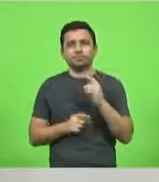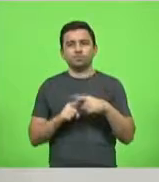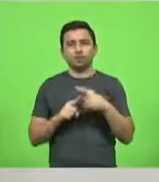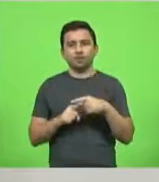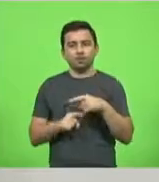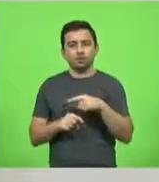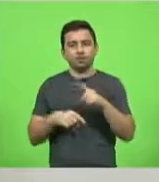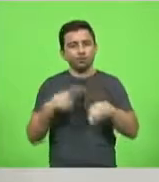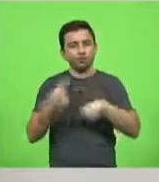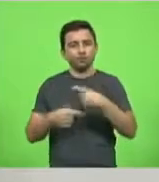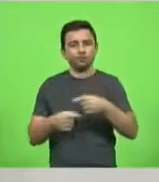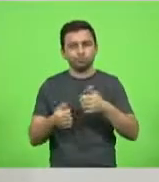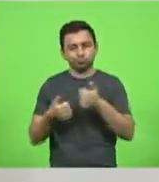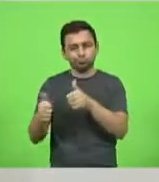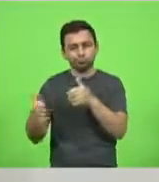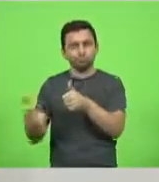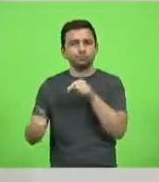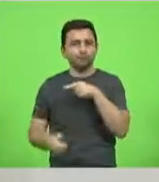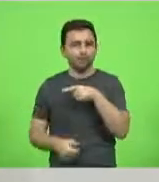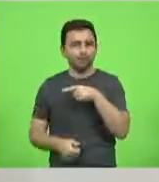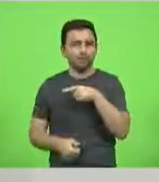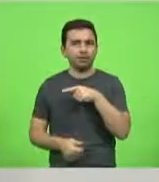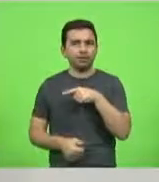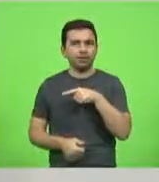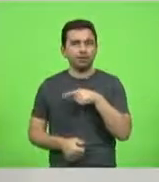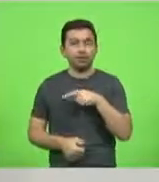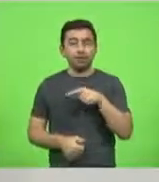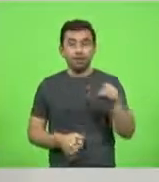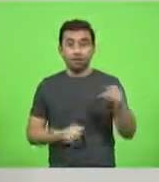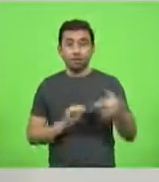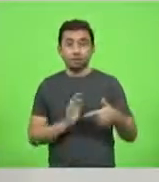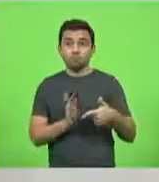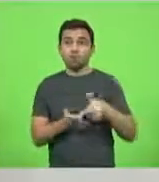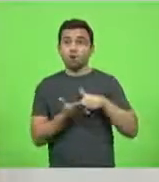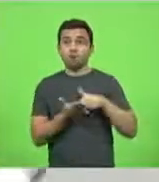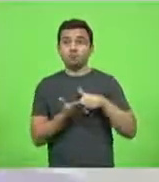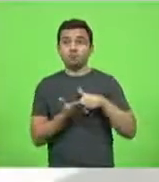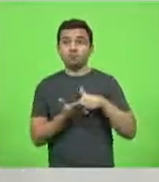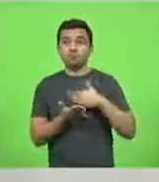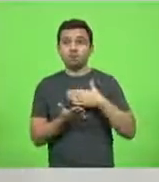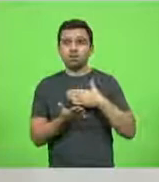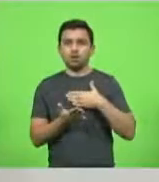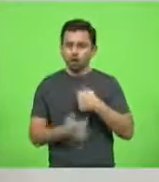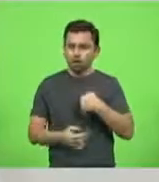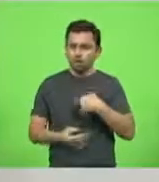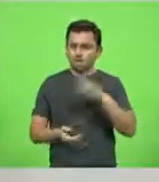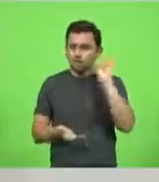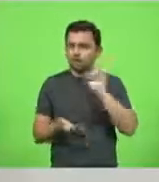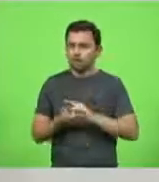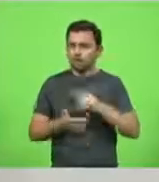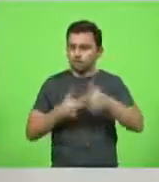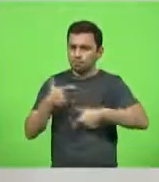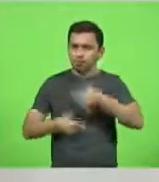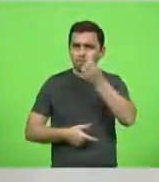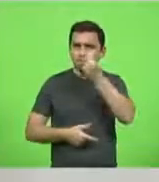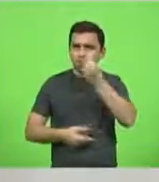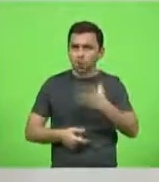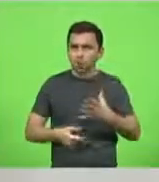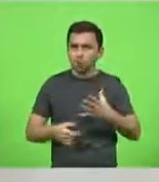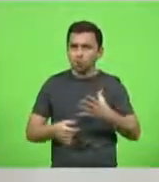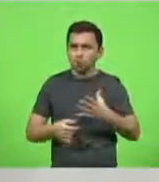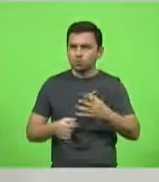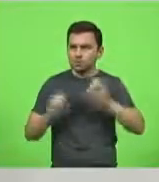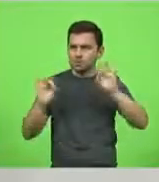perseguidos por companhia aí. Os caras me apresentam. Lima, fiz um verdadeiro... Ó, sargentão, fiz um verdadeiro trabalho de conclusão de curso aqui.